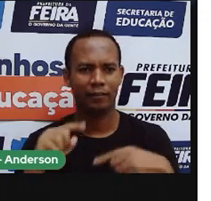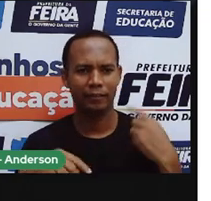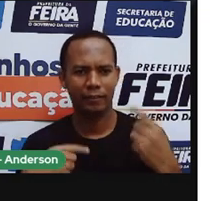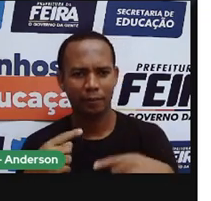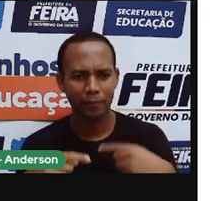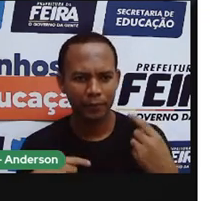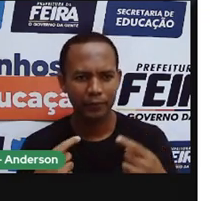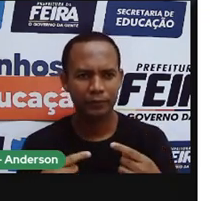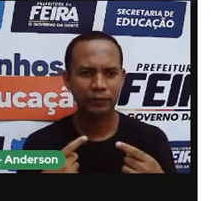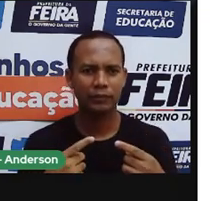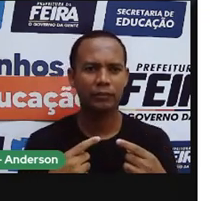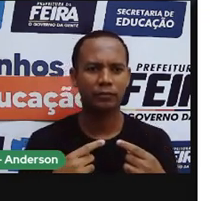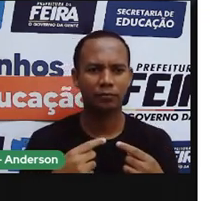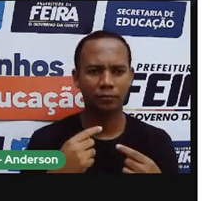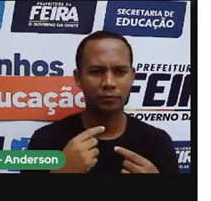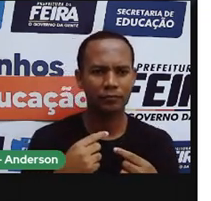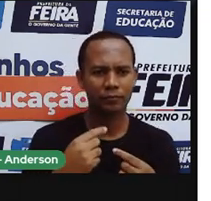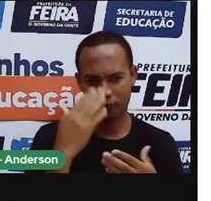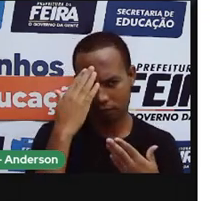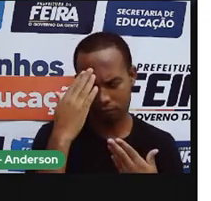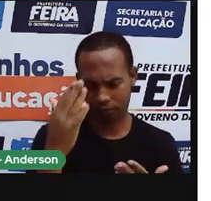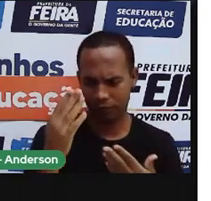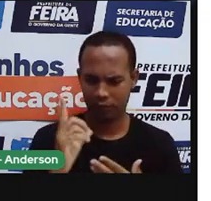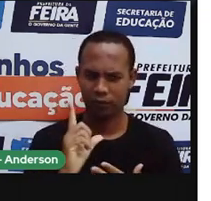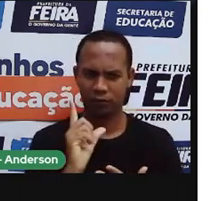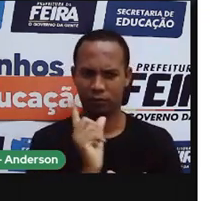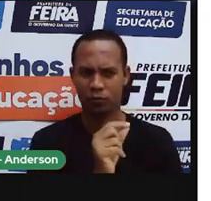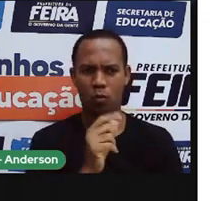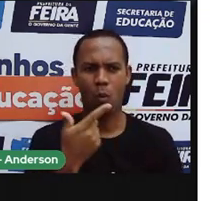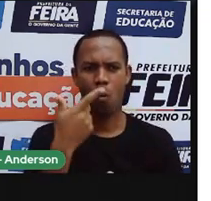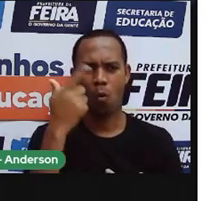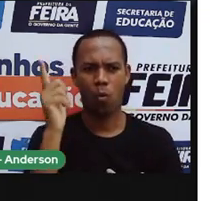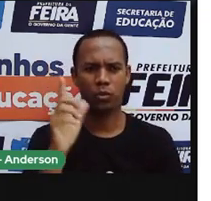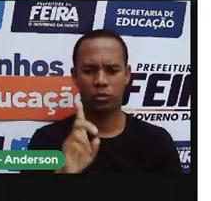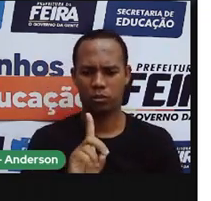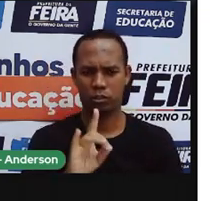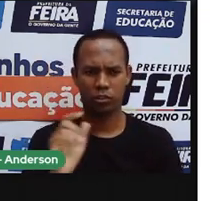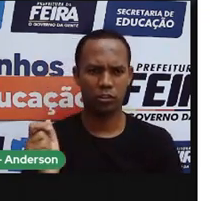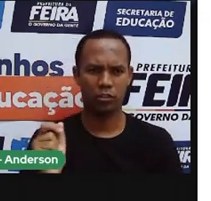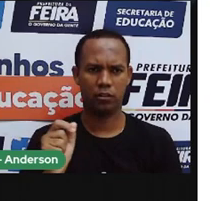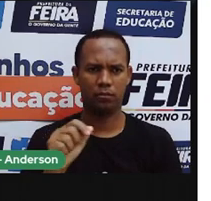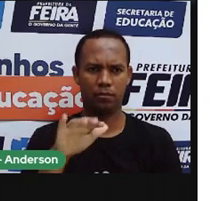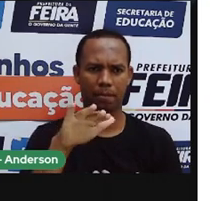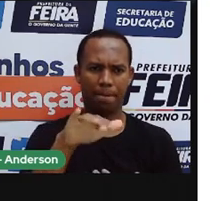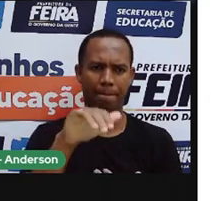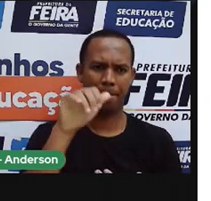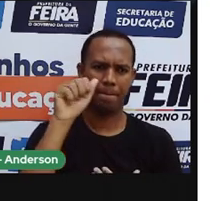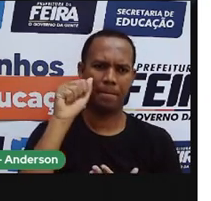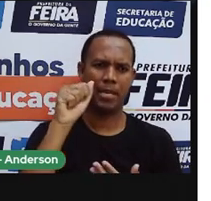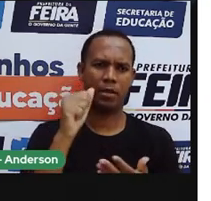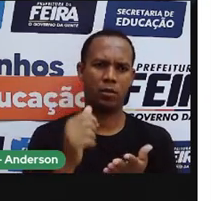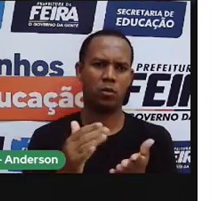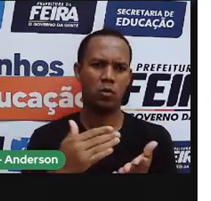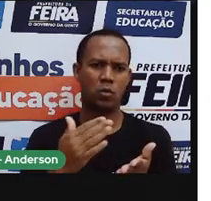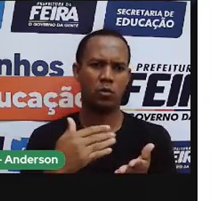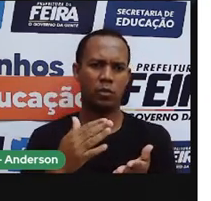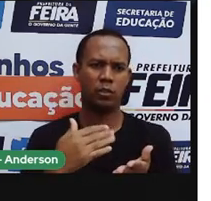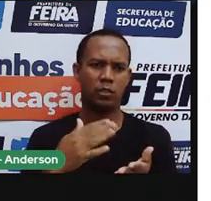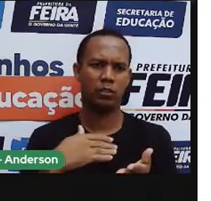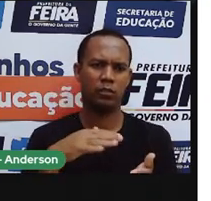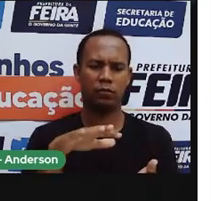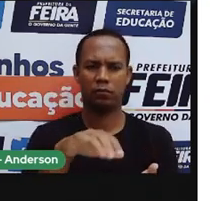Depois, falo, obrigado, Anderson, outro dia, vou lá, pego um livro, né?